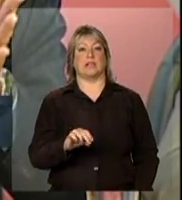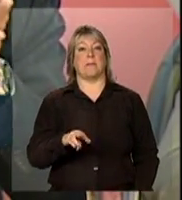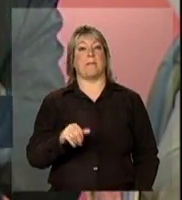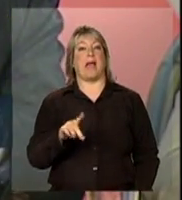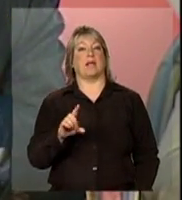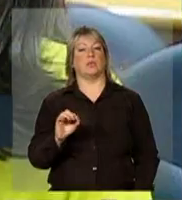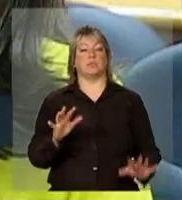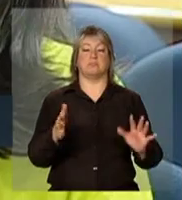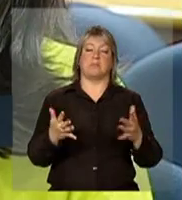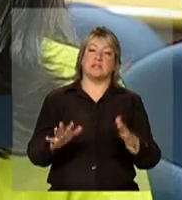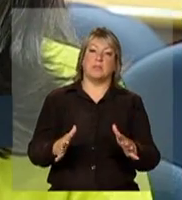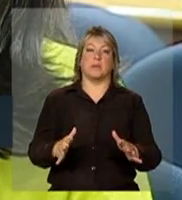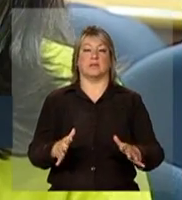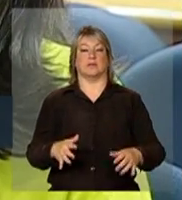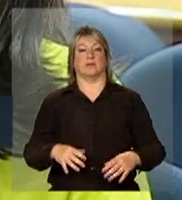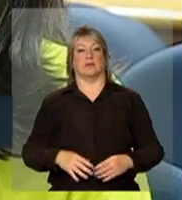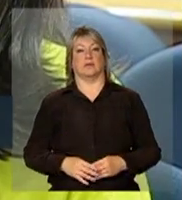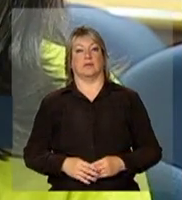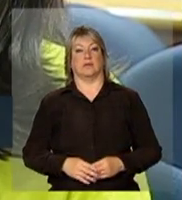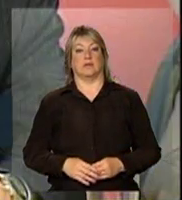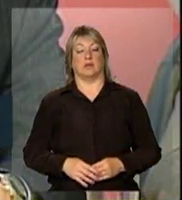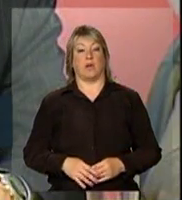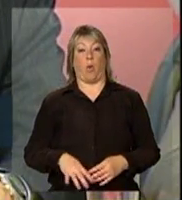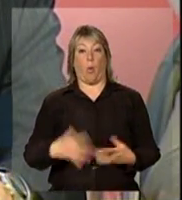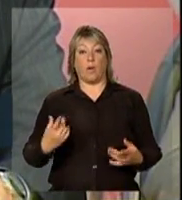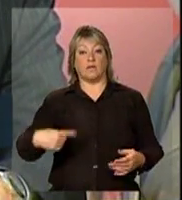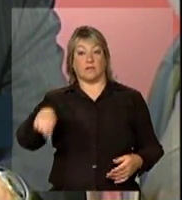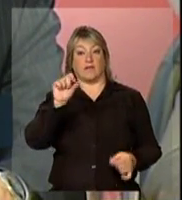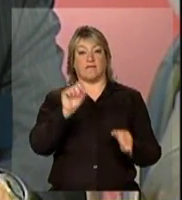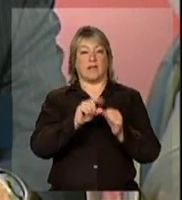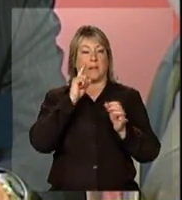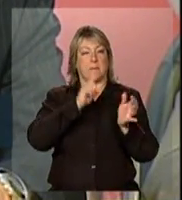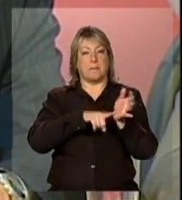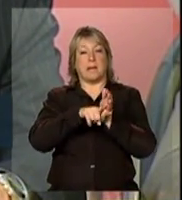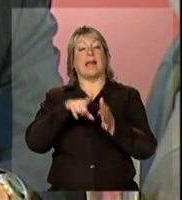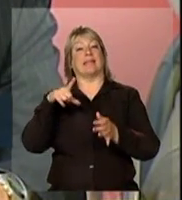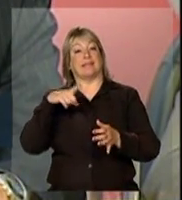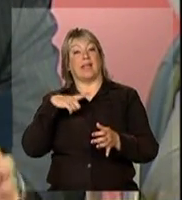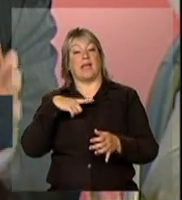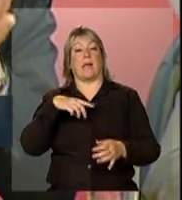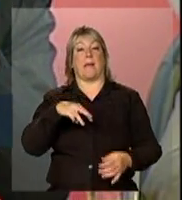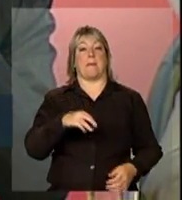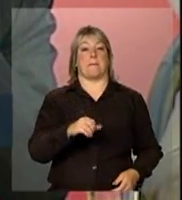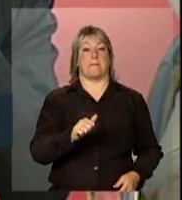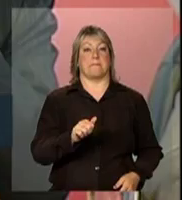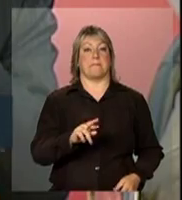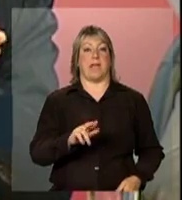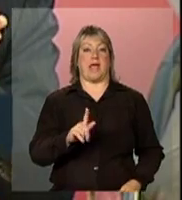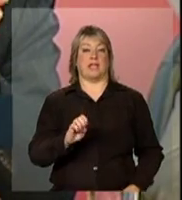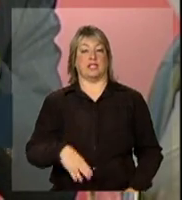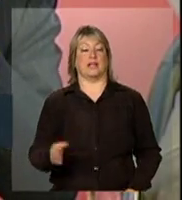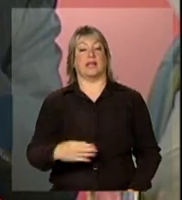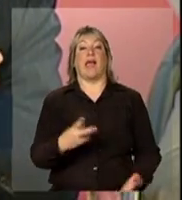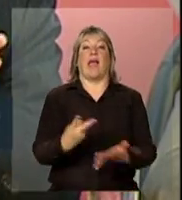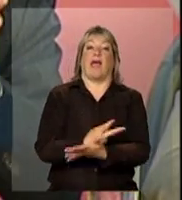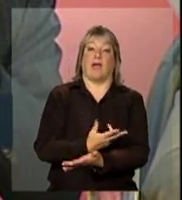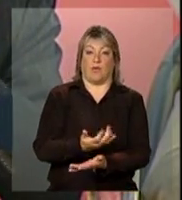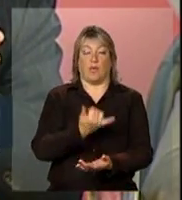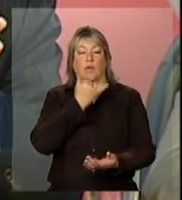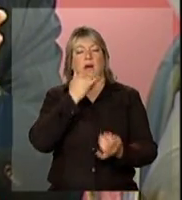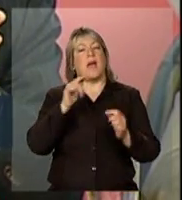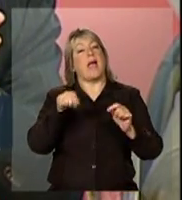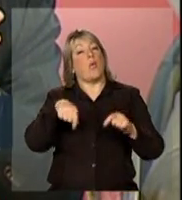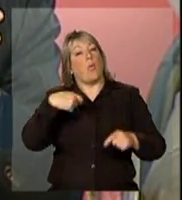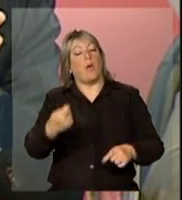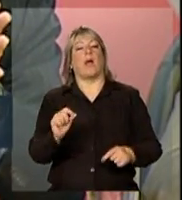confiança. As duas, quando vocês fazem pesquisas, a tal da margem de erro das pesquisas. certo? Então, os dois estão na